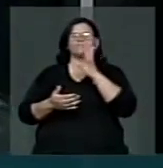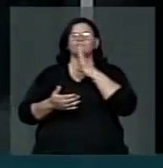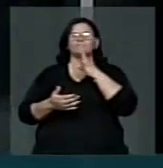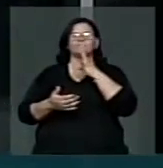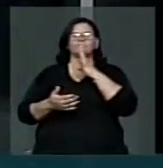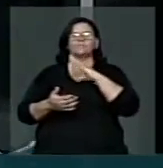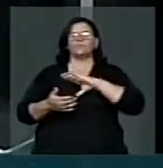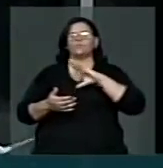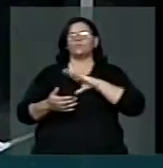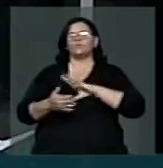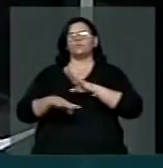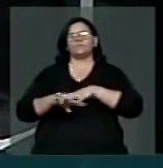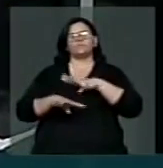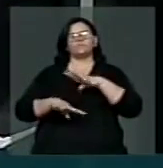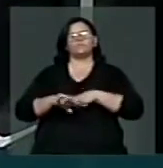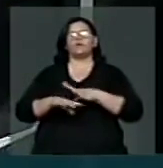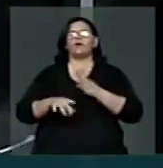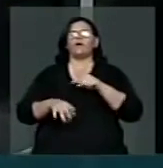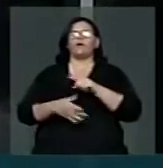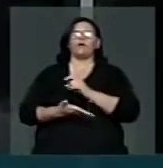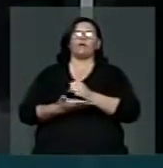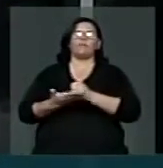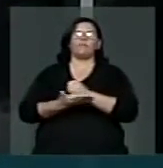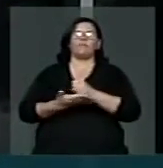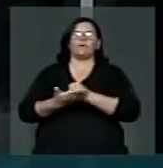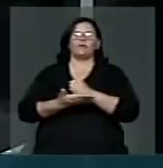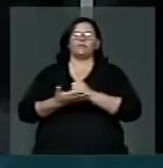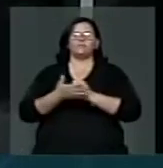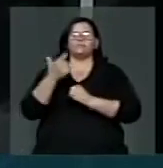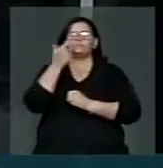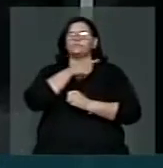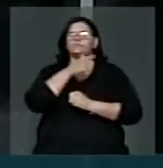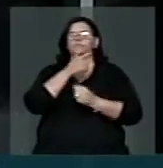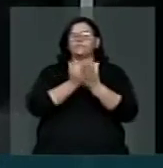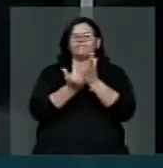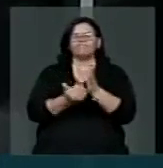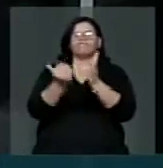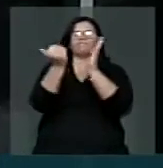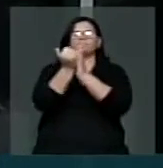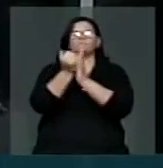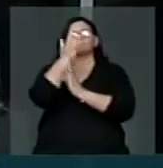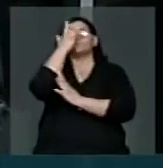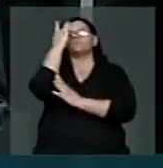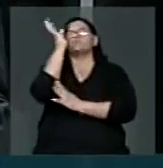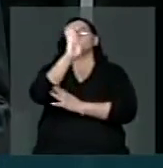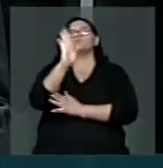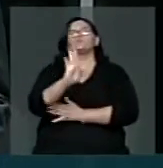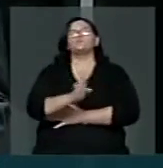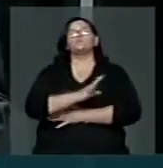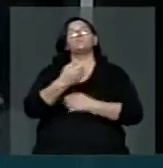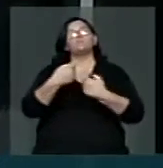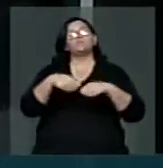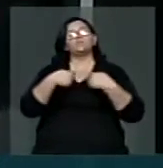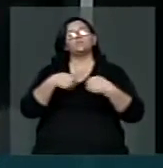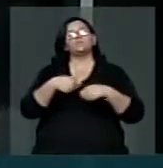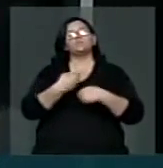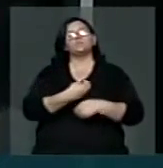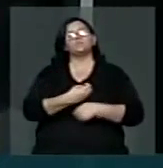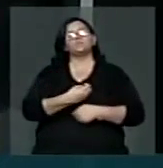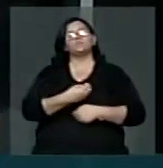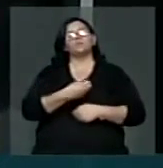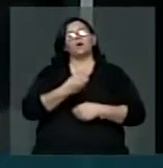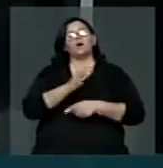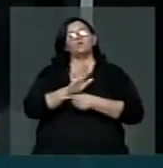matemática, que são básicos para que possam os brasileiros que precisam da presença do Estado